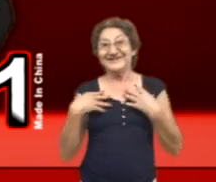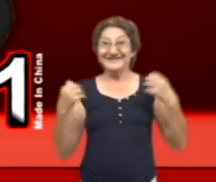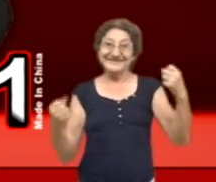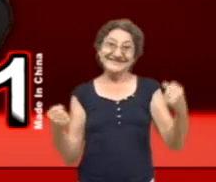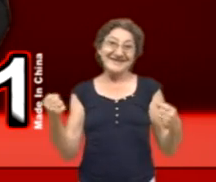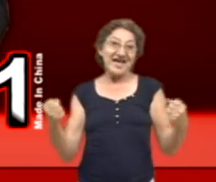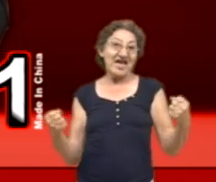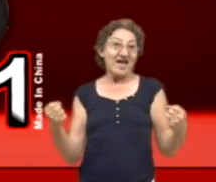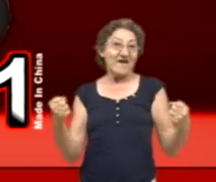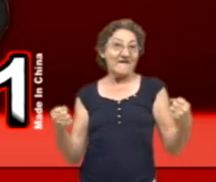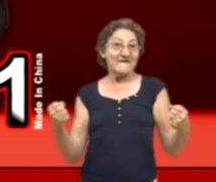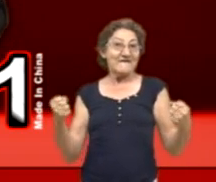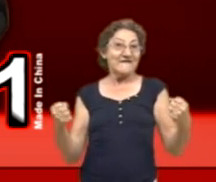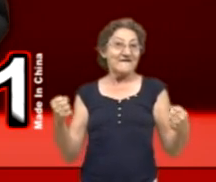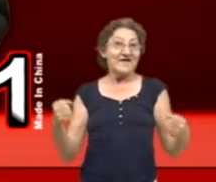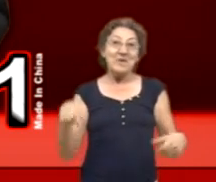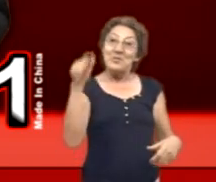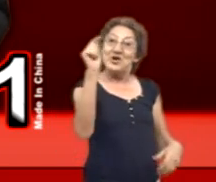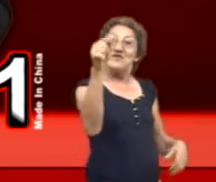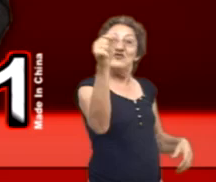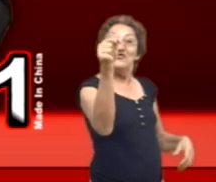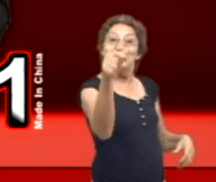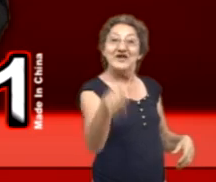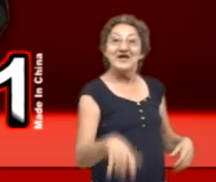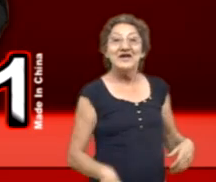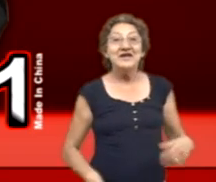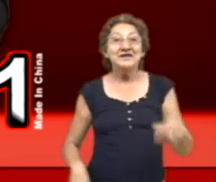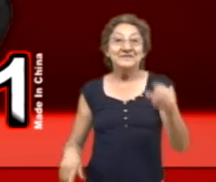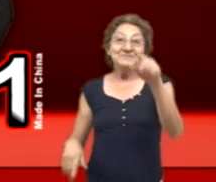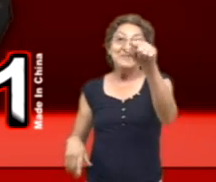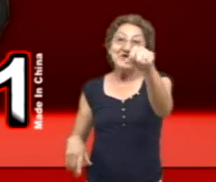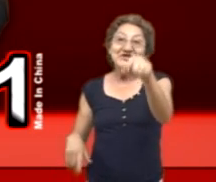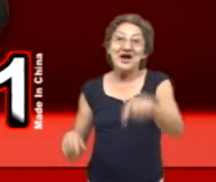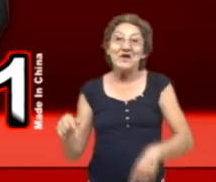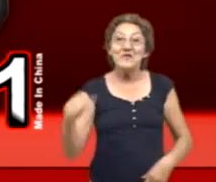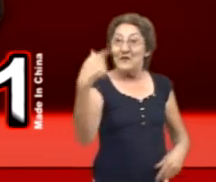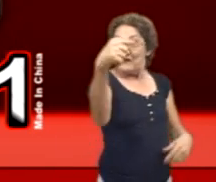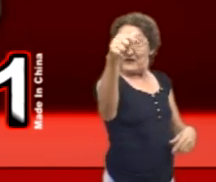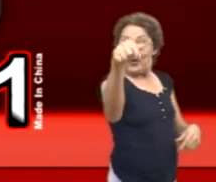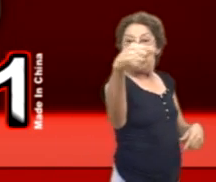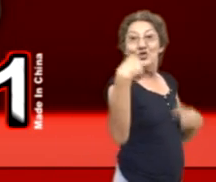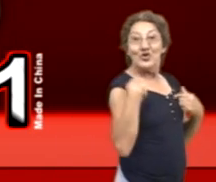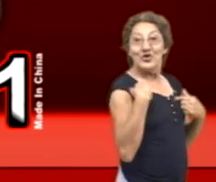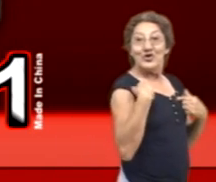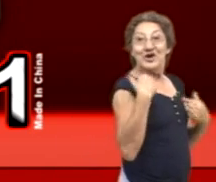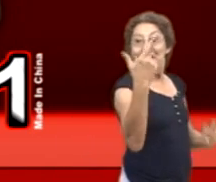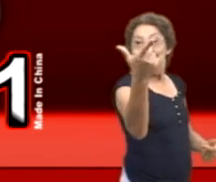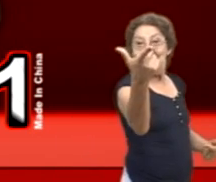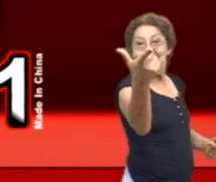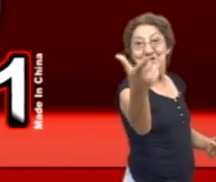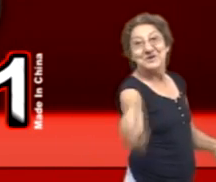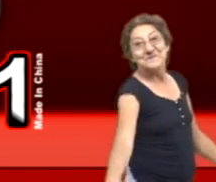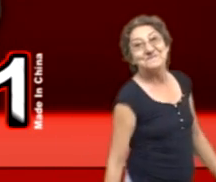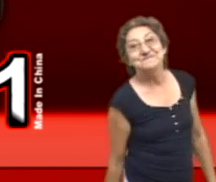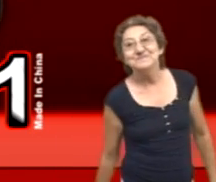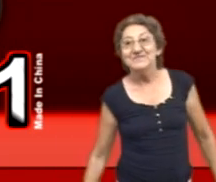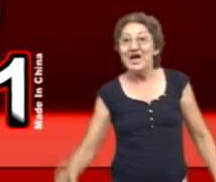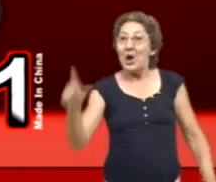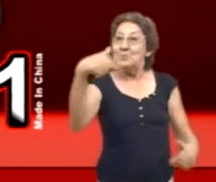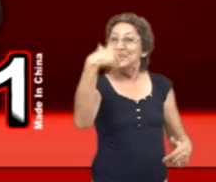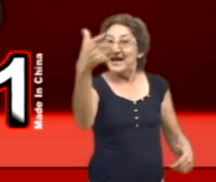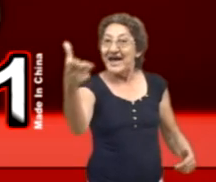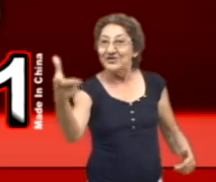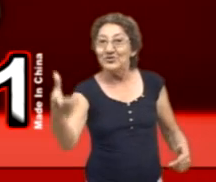filhetas ali é emocionado. Aproveitando a oportunidade, vou divulgar meu conteúdo. Eu tenho o celular da Zizung. Eu tenho o celular da